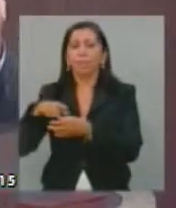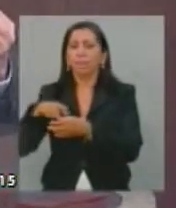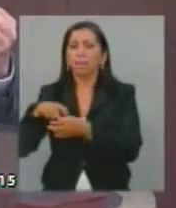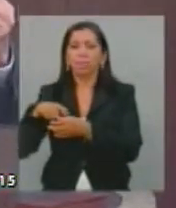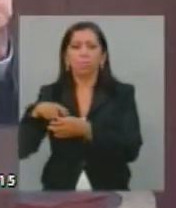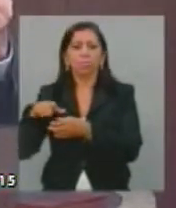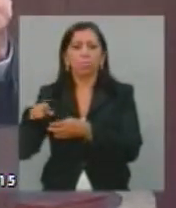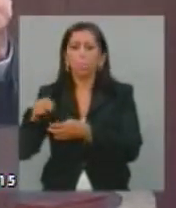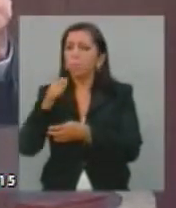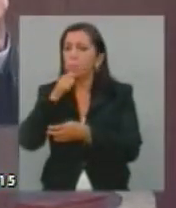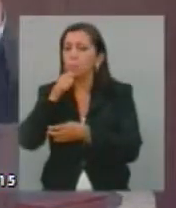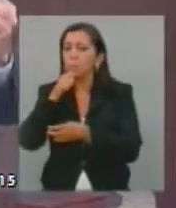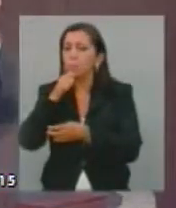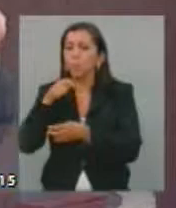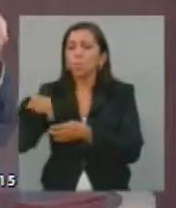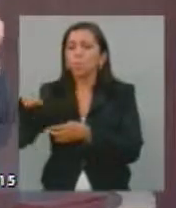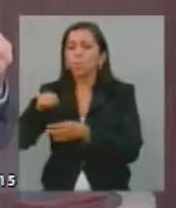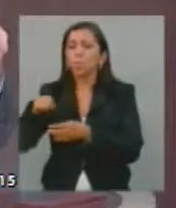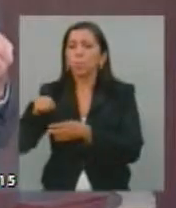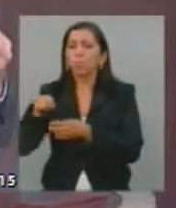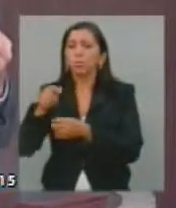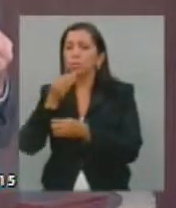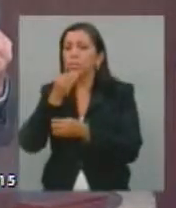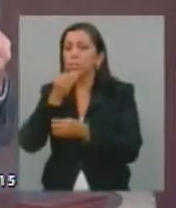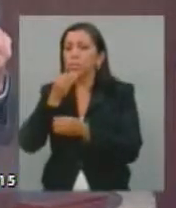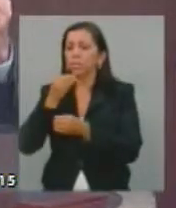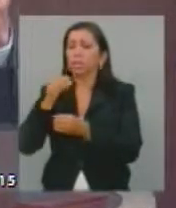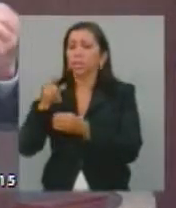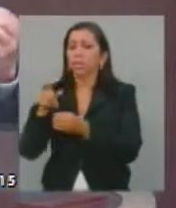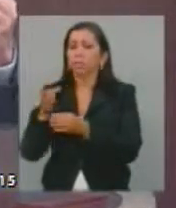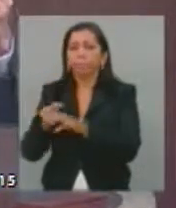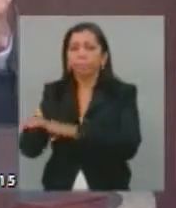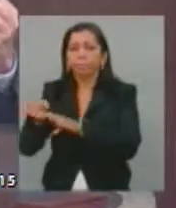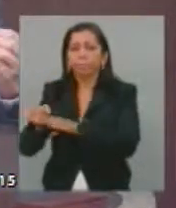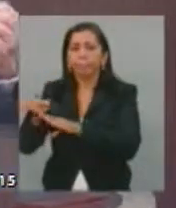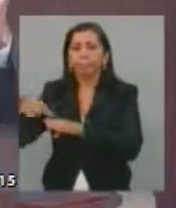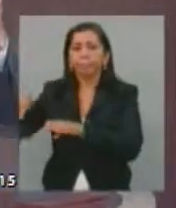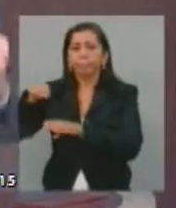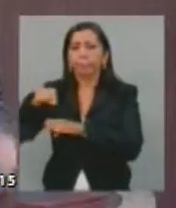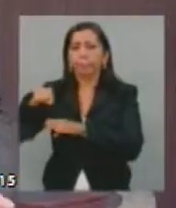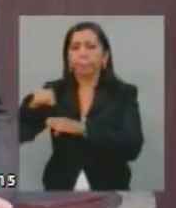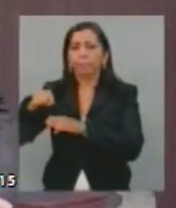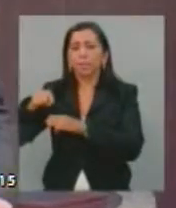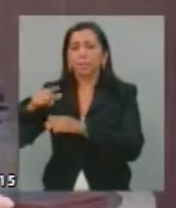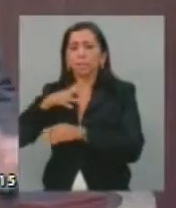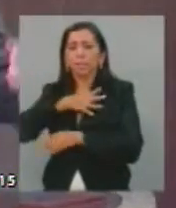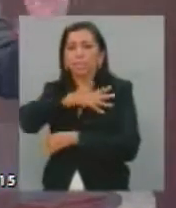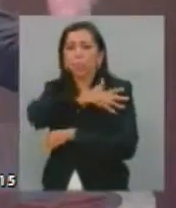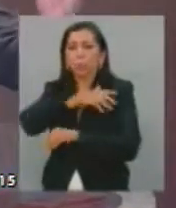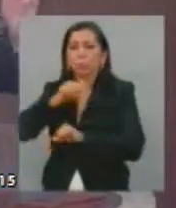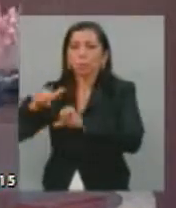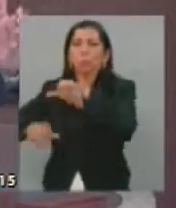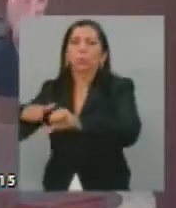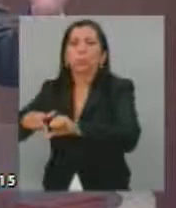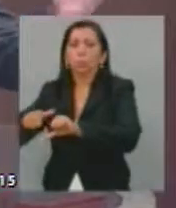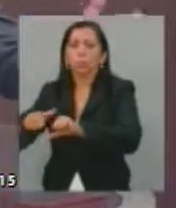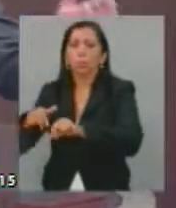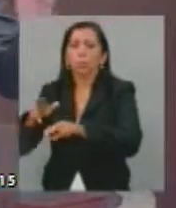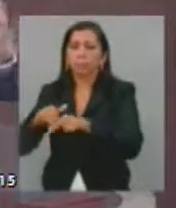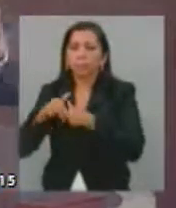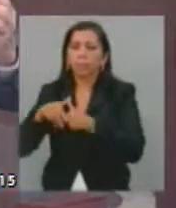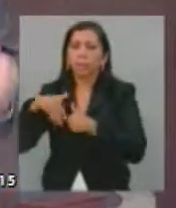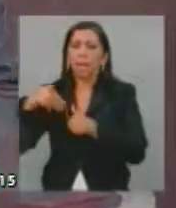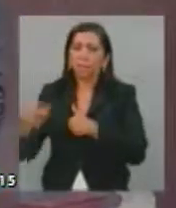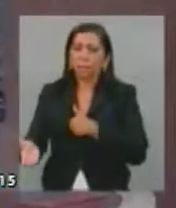não foram democratizadas no período pós-ditadura militar, por isso mesmo que as